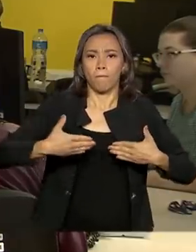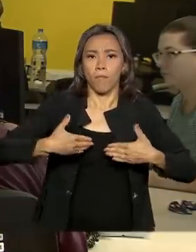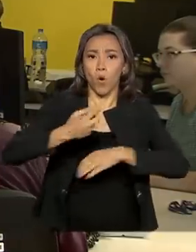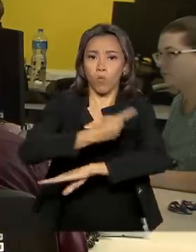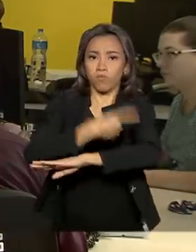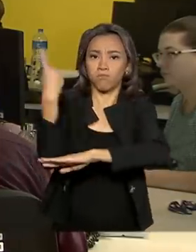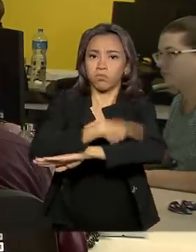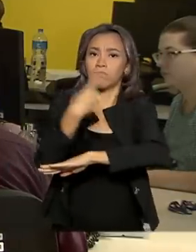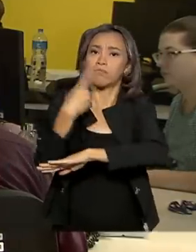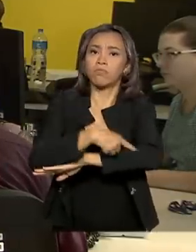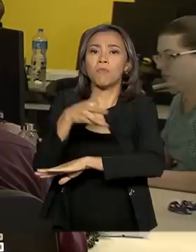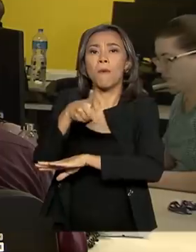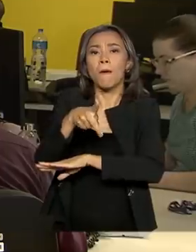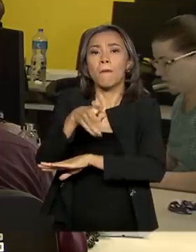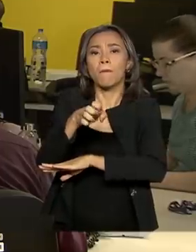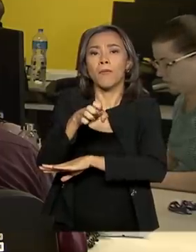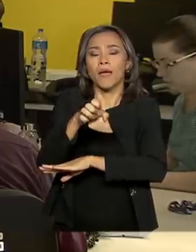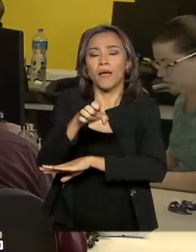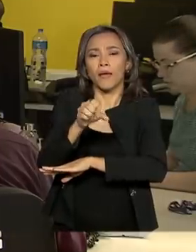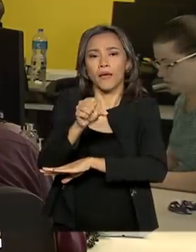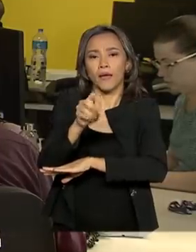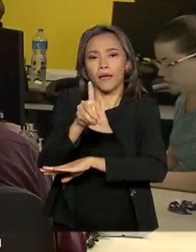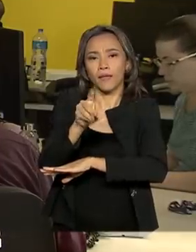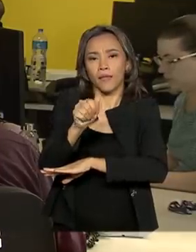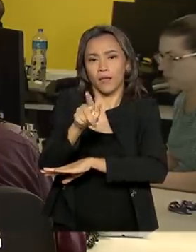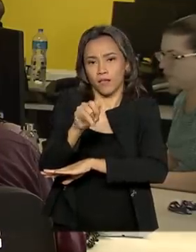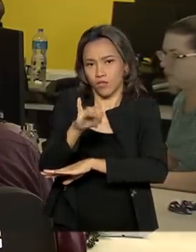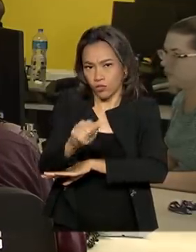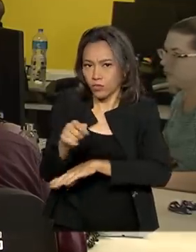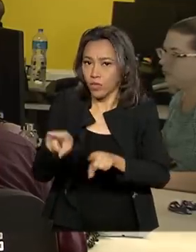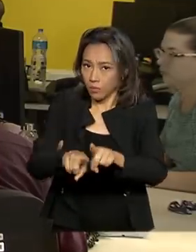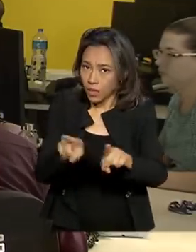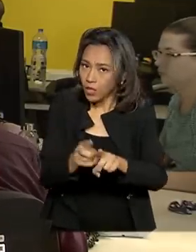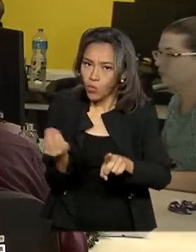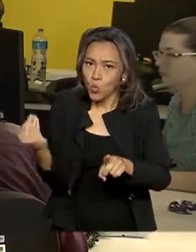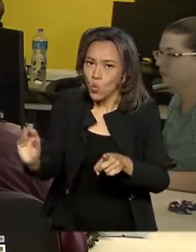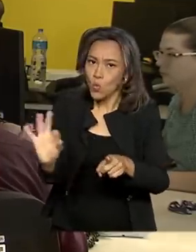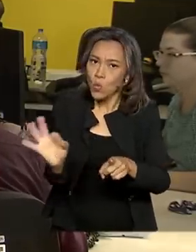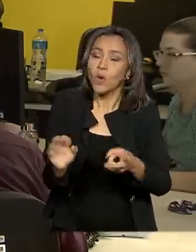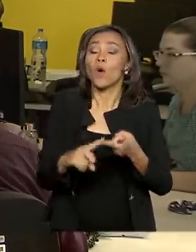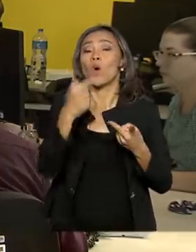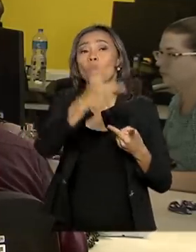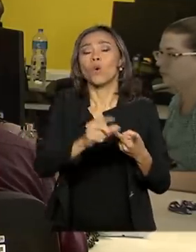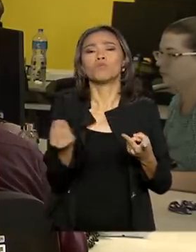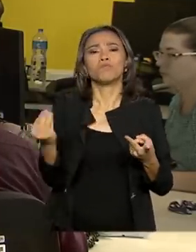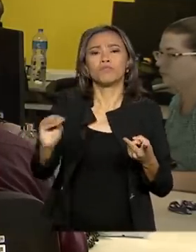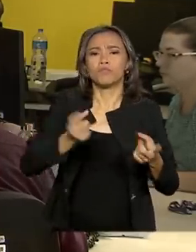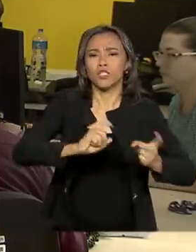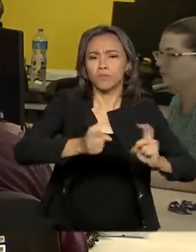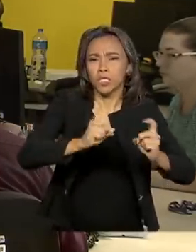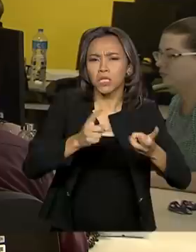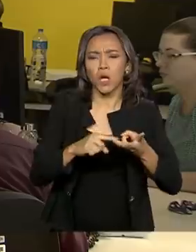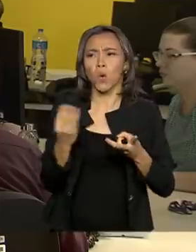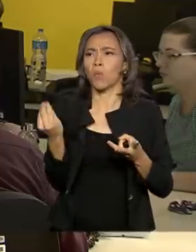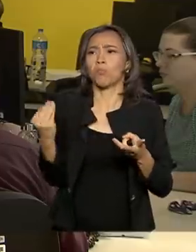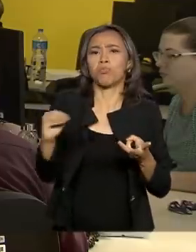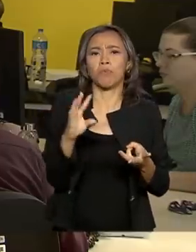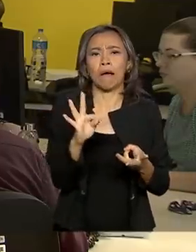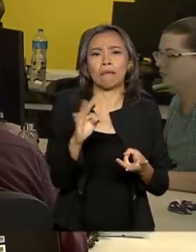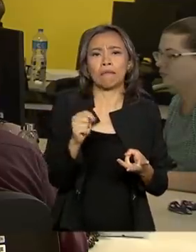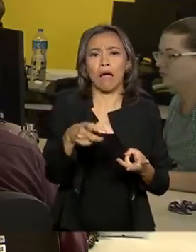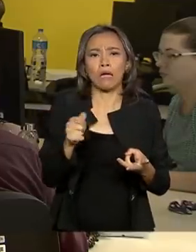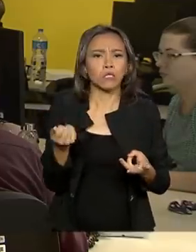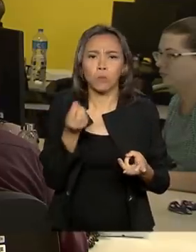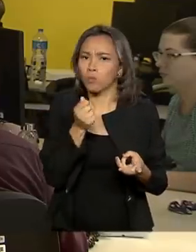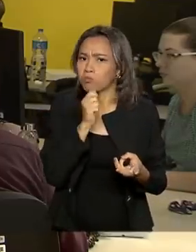logísticas complementares. Também não entram no cálculo as despesas de administração, tributos e taxas. Tudo isso deve